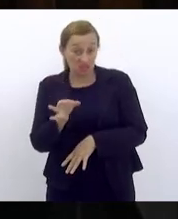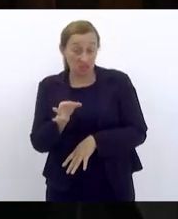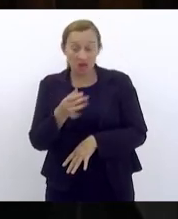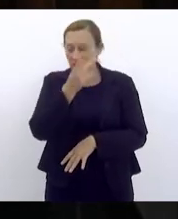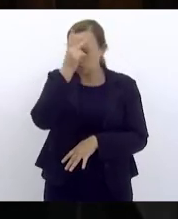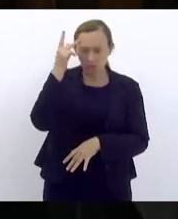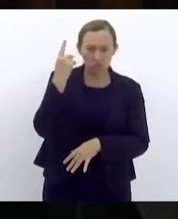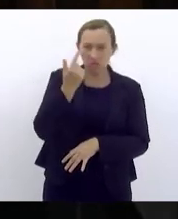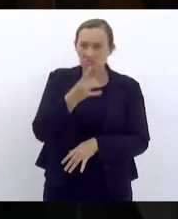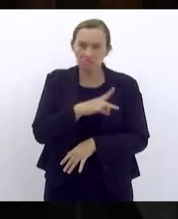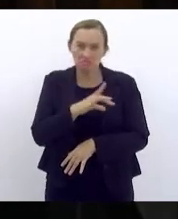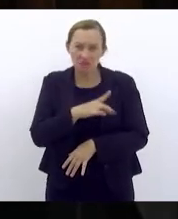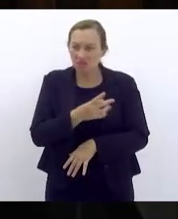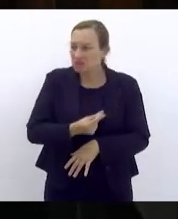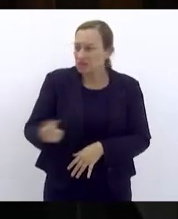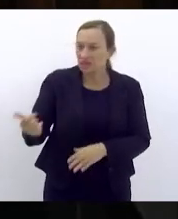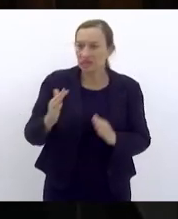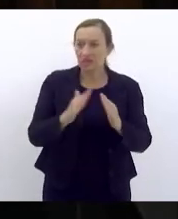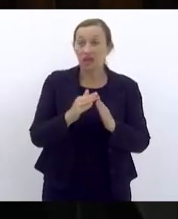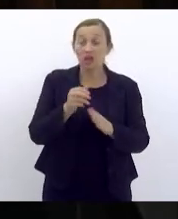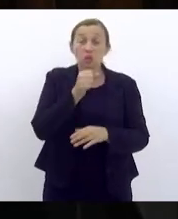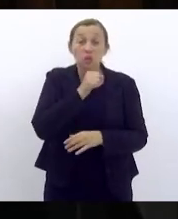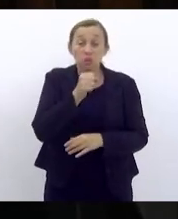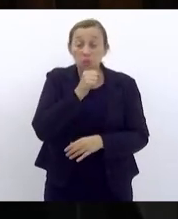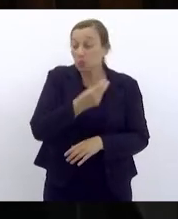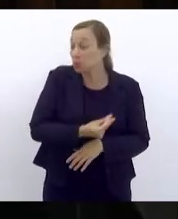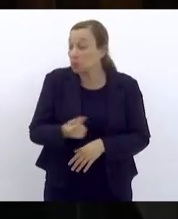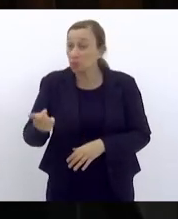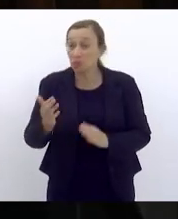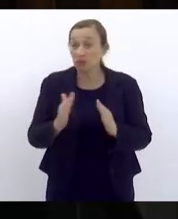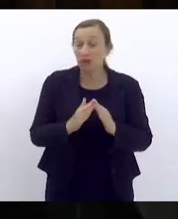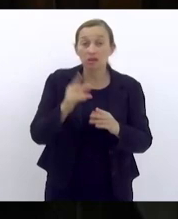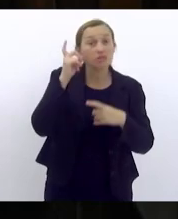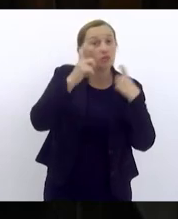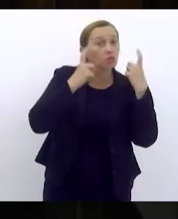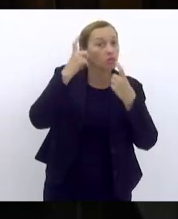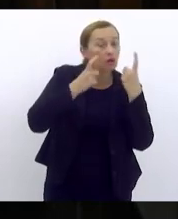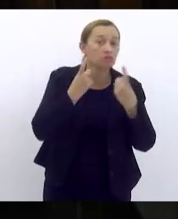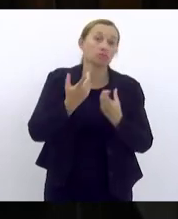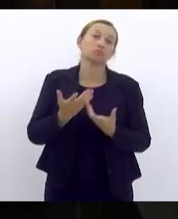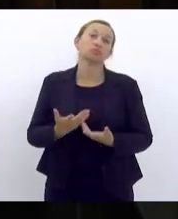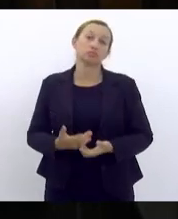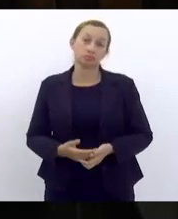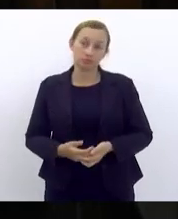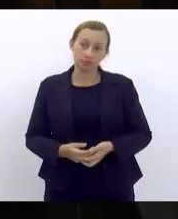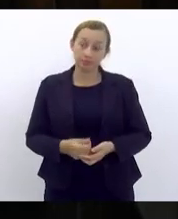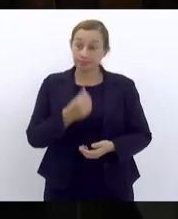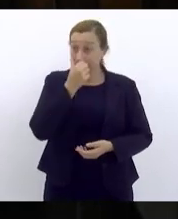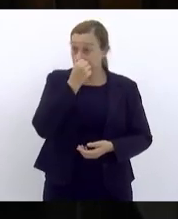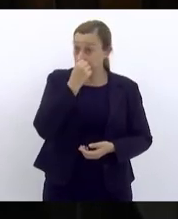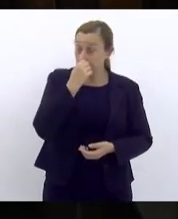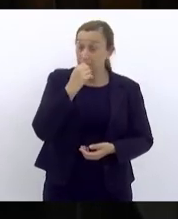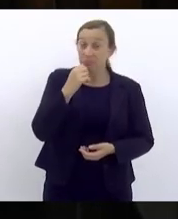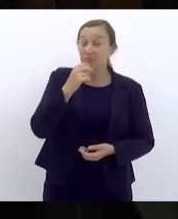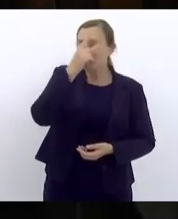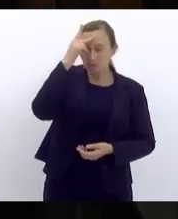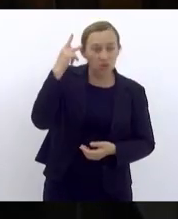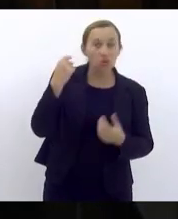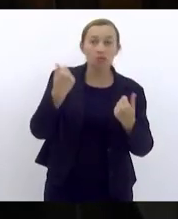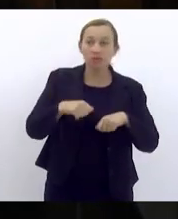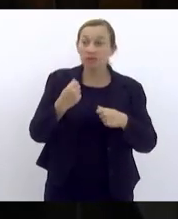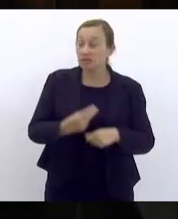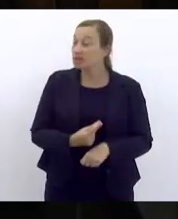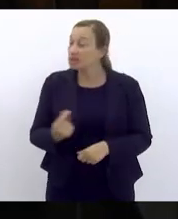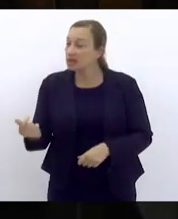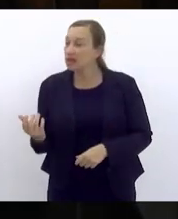pessoas tem medo de sair de casa os idosos saem de casa preocupados as pessoas precisam sair para